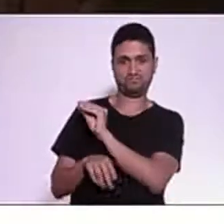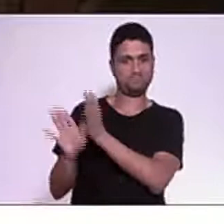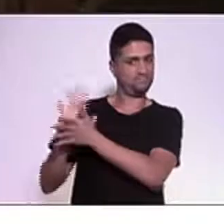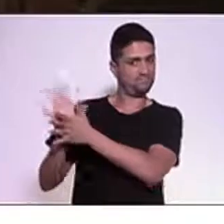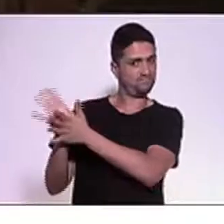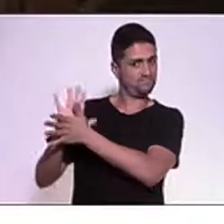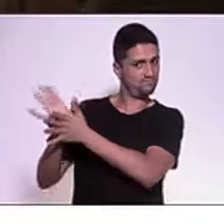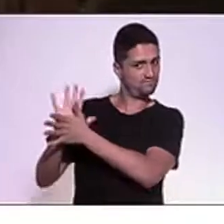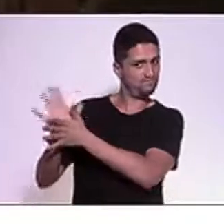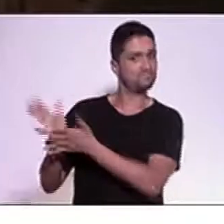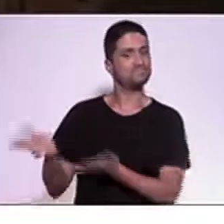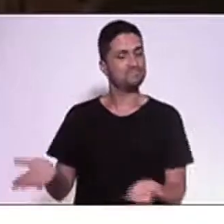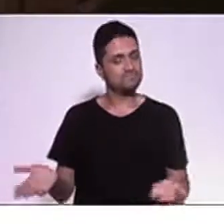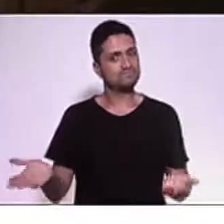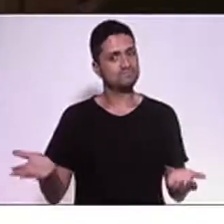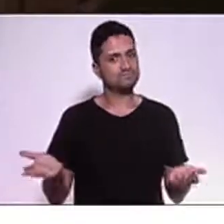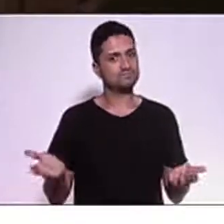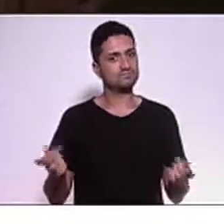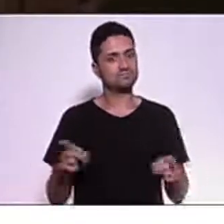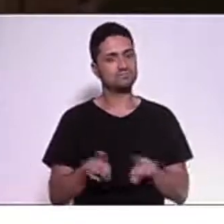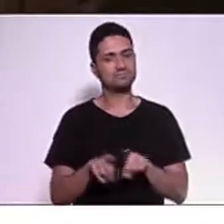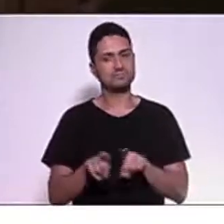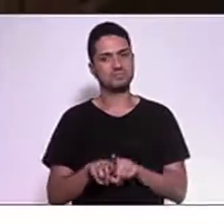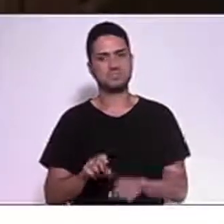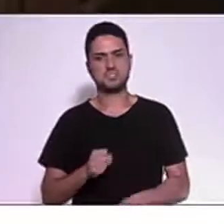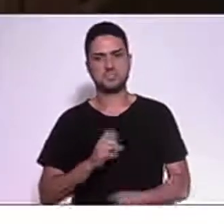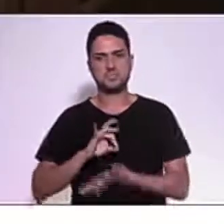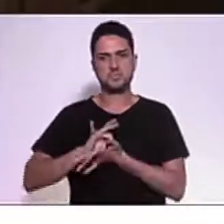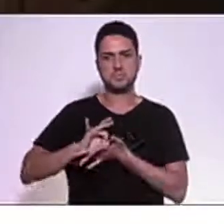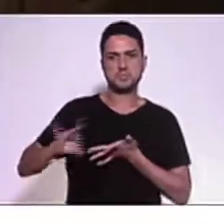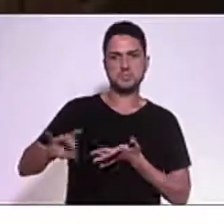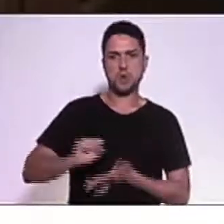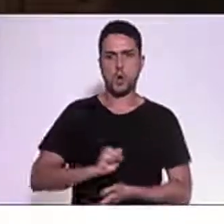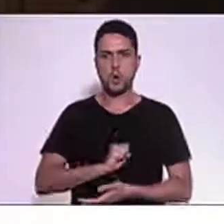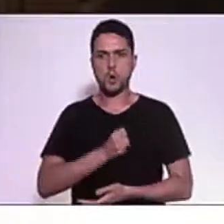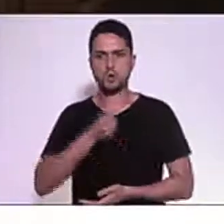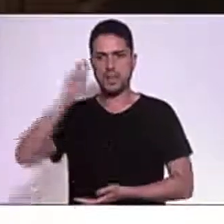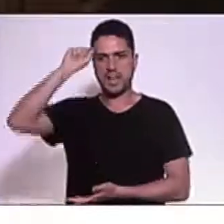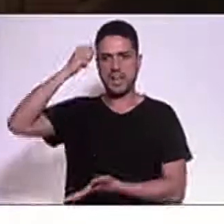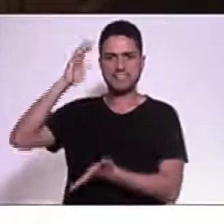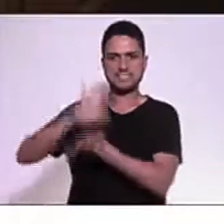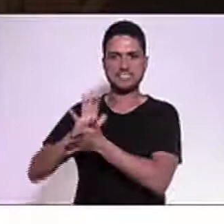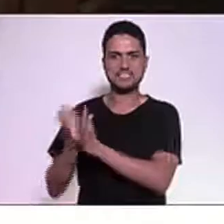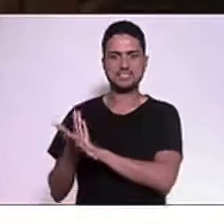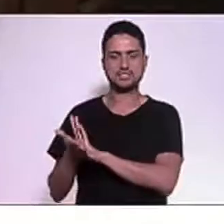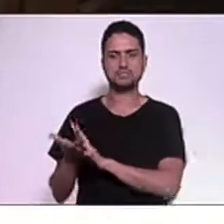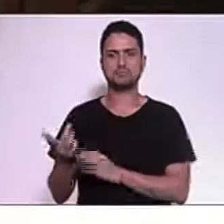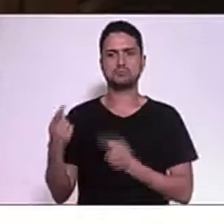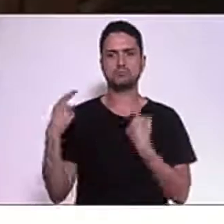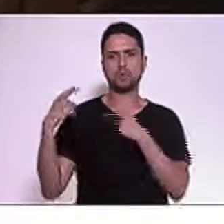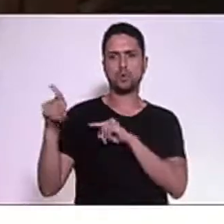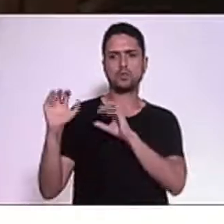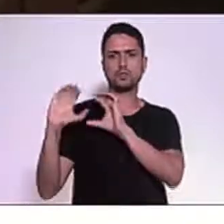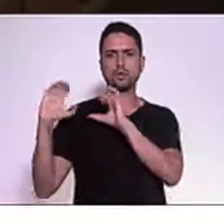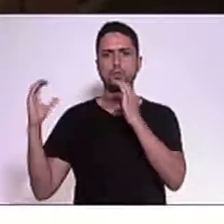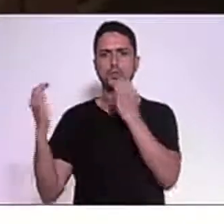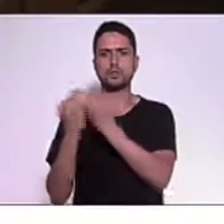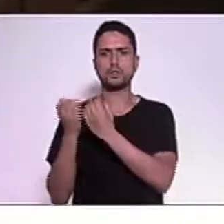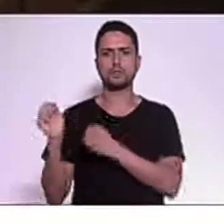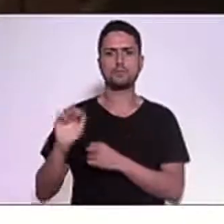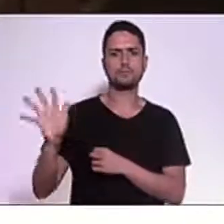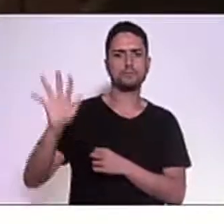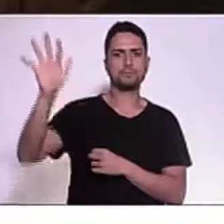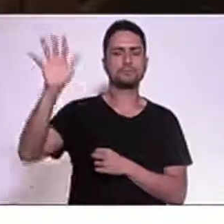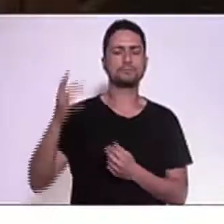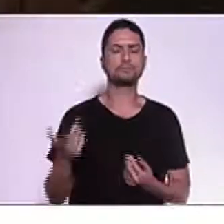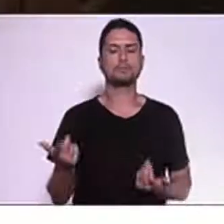maneira também vomitando todo o racismo contra a favela e a periferia. Mas a gente entender que esse lugar,